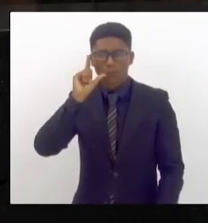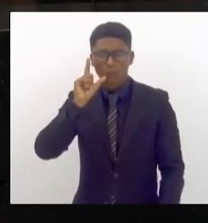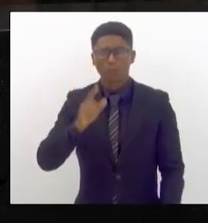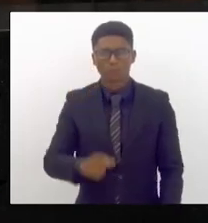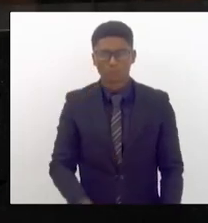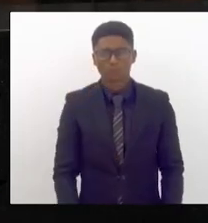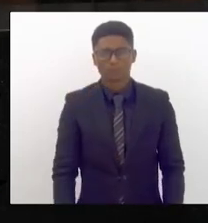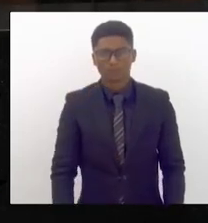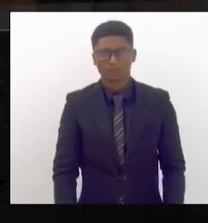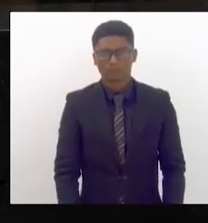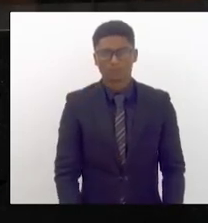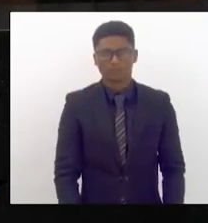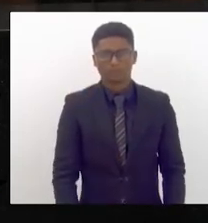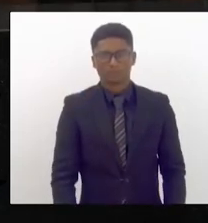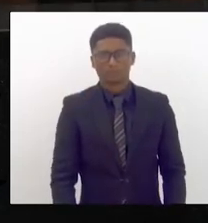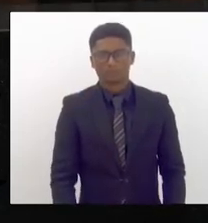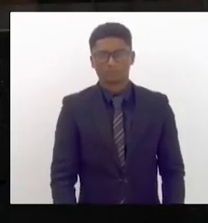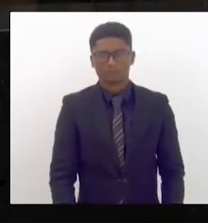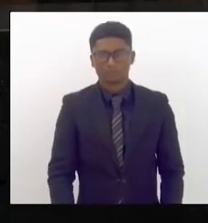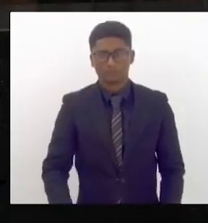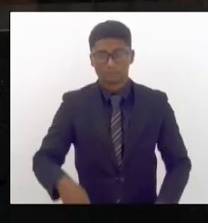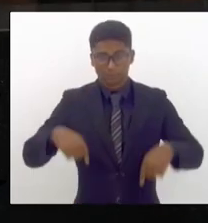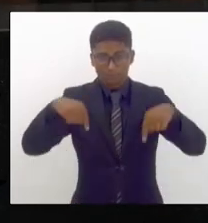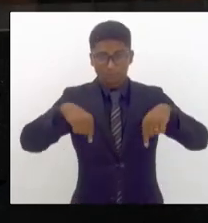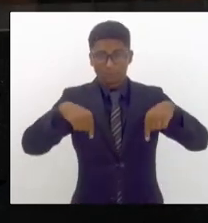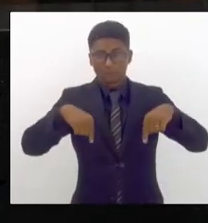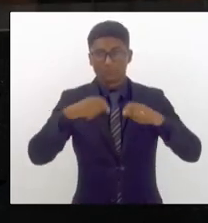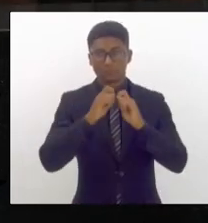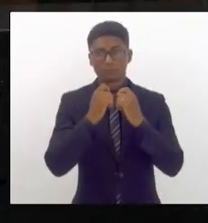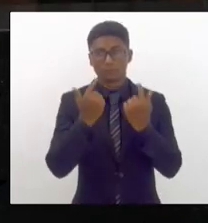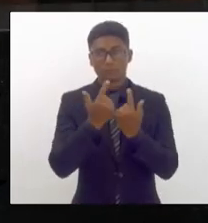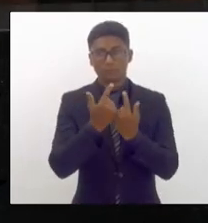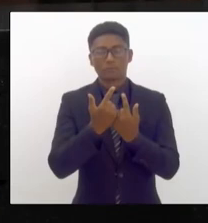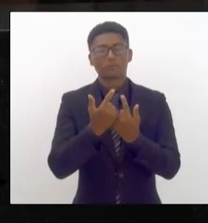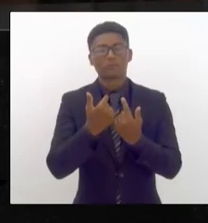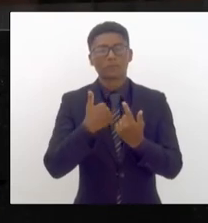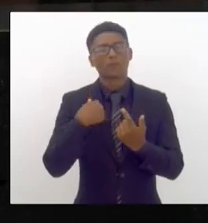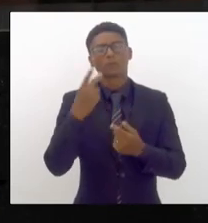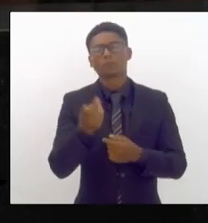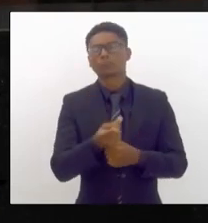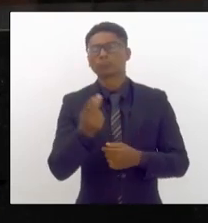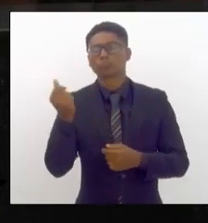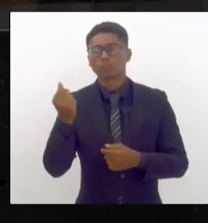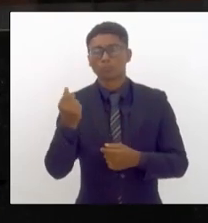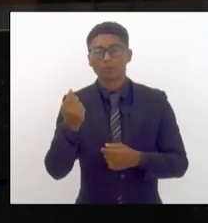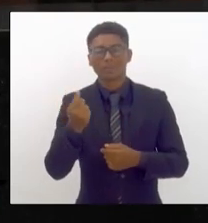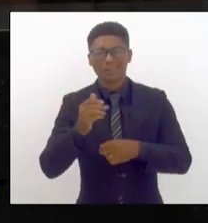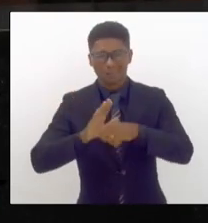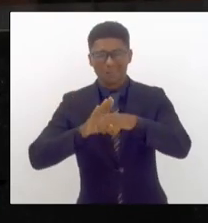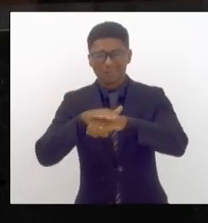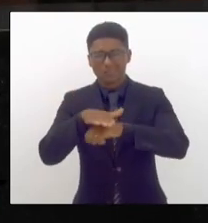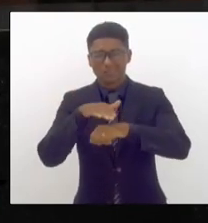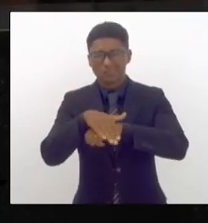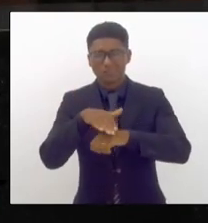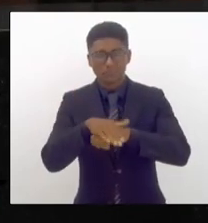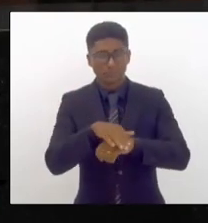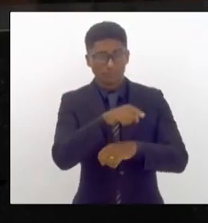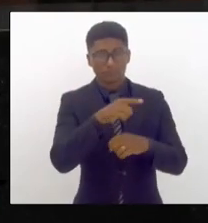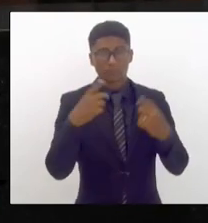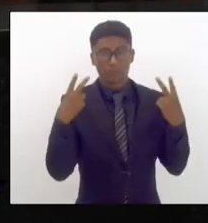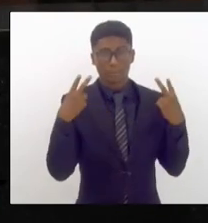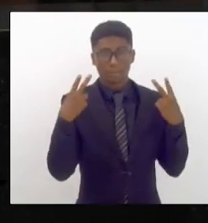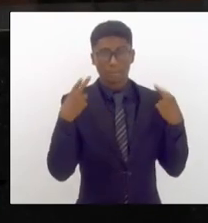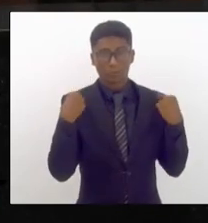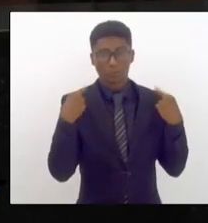eu saí da casa mais tarde e o meu motorista o que veio me